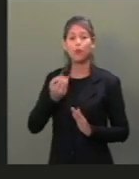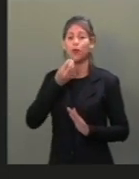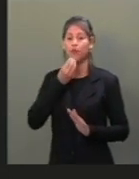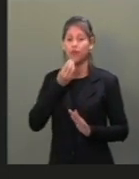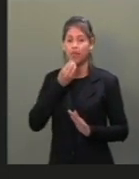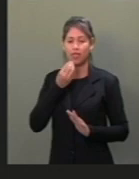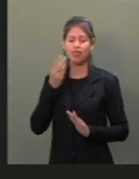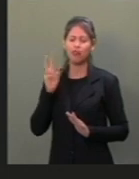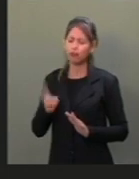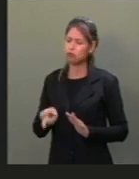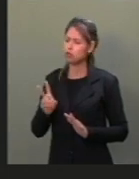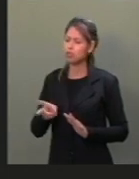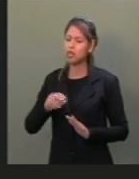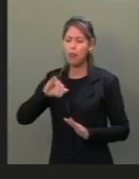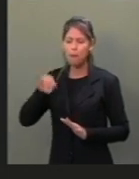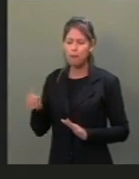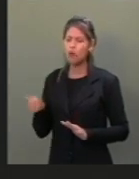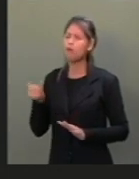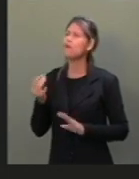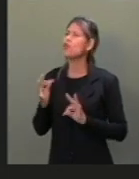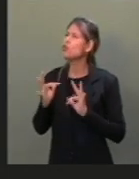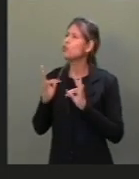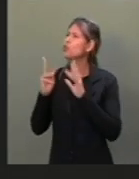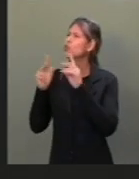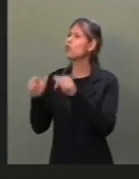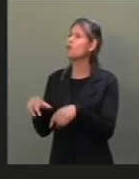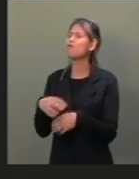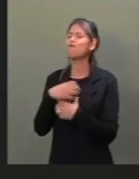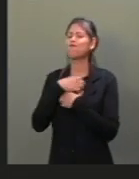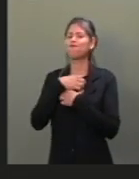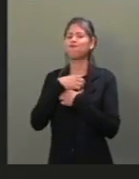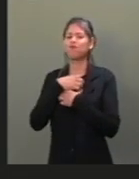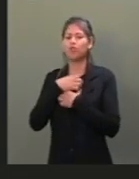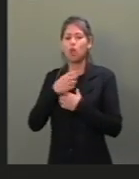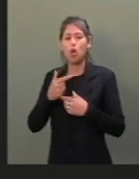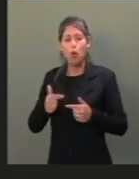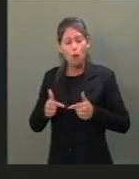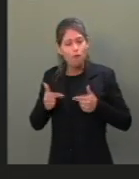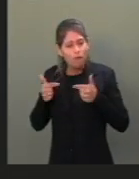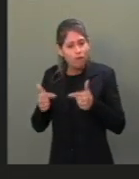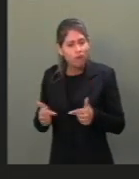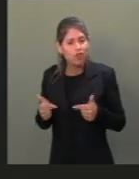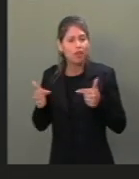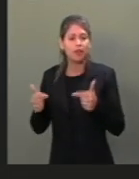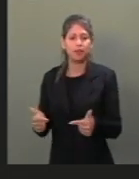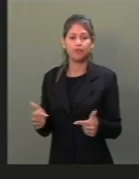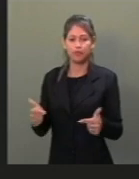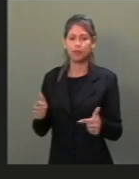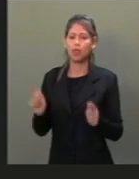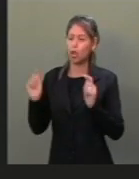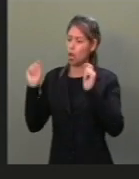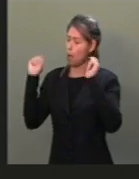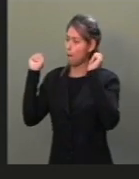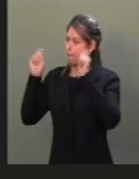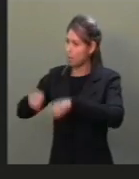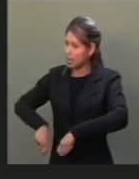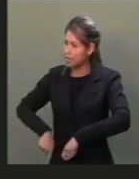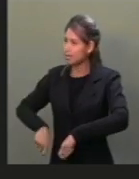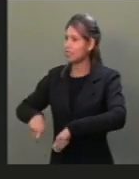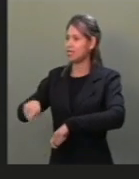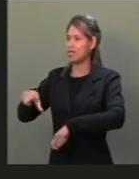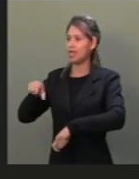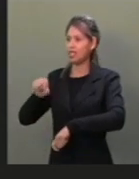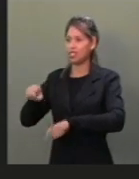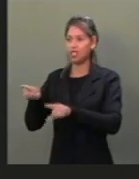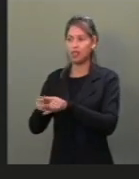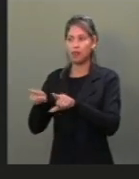e você dará toda essa tua paixão, toda essa tua capacidade, esse teu conhecimento